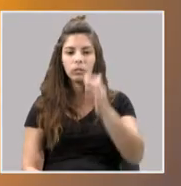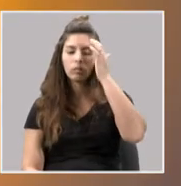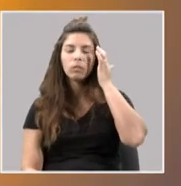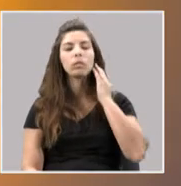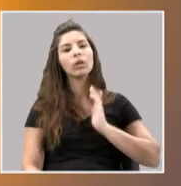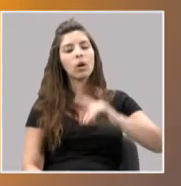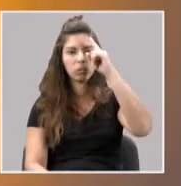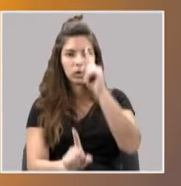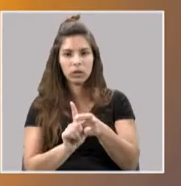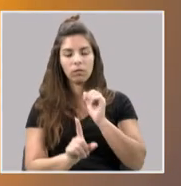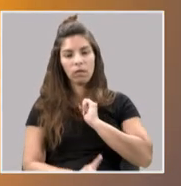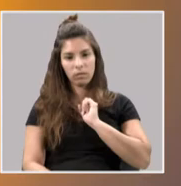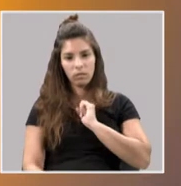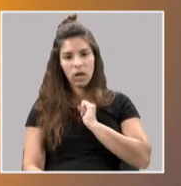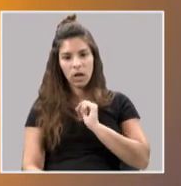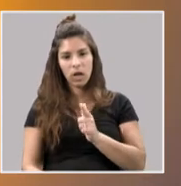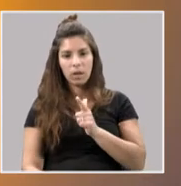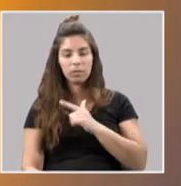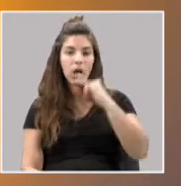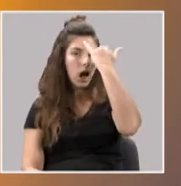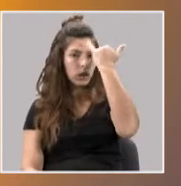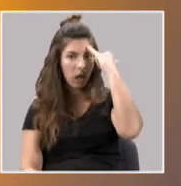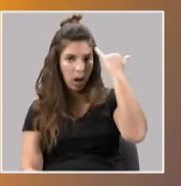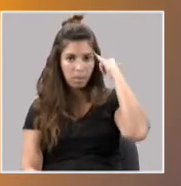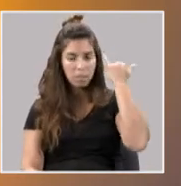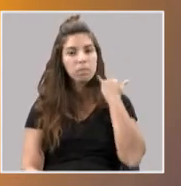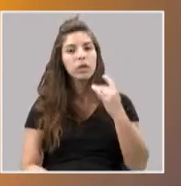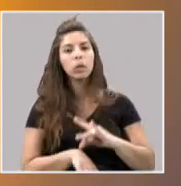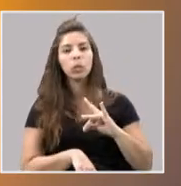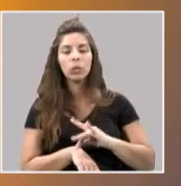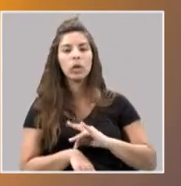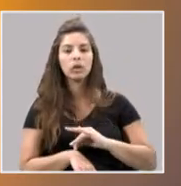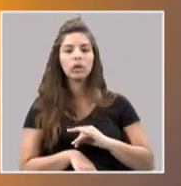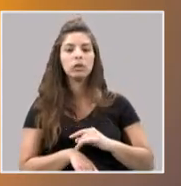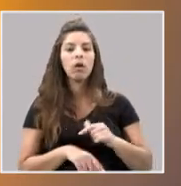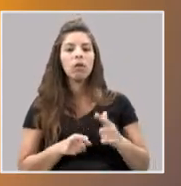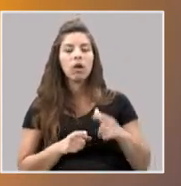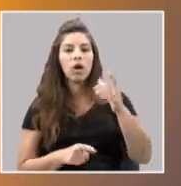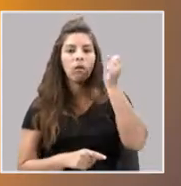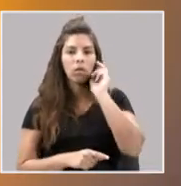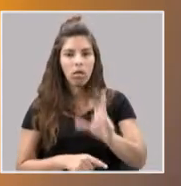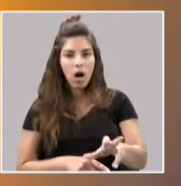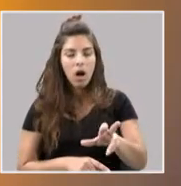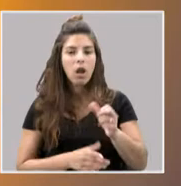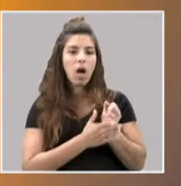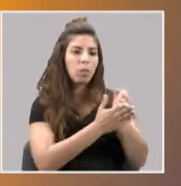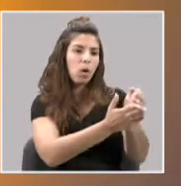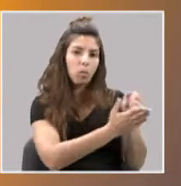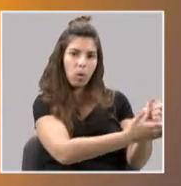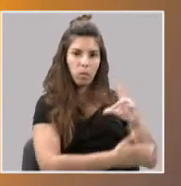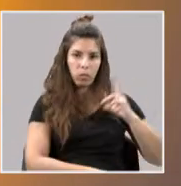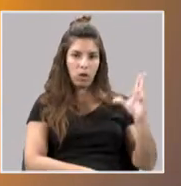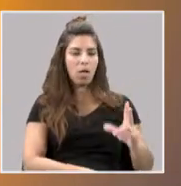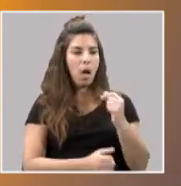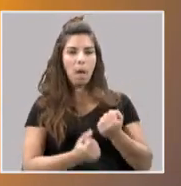O meu objectivo inicial era investigar a Alzheimer de Portugal e todos os lares, as associações que lhe dão apoio.